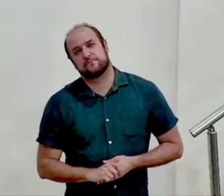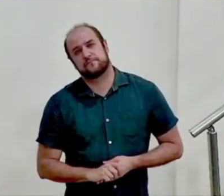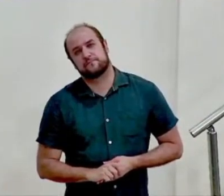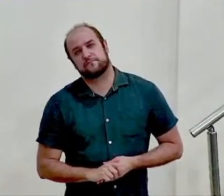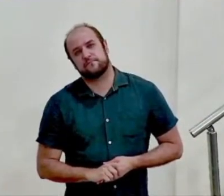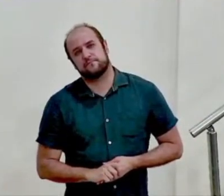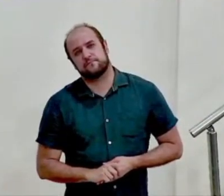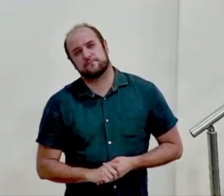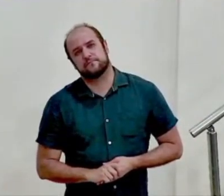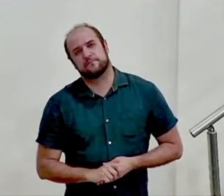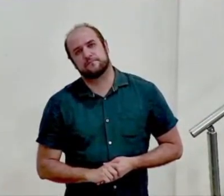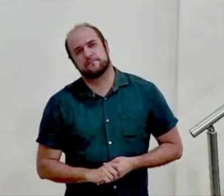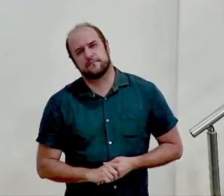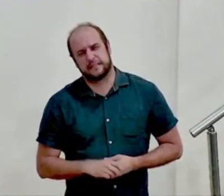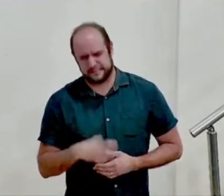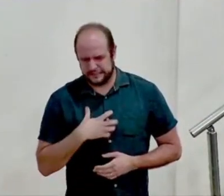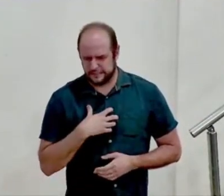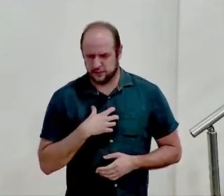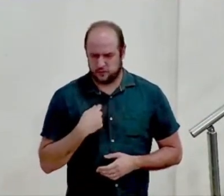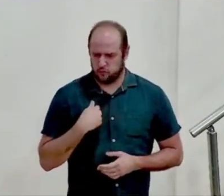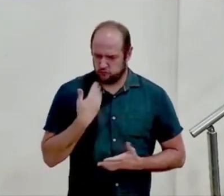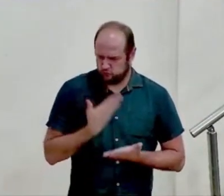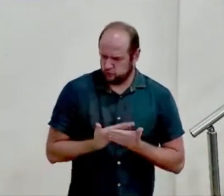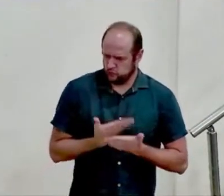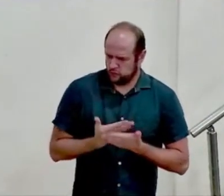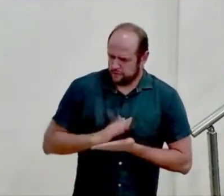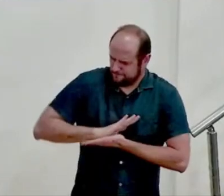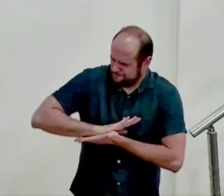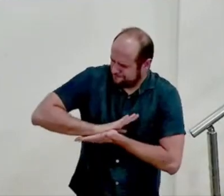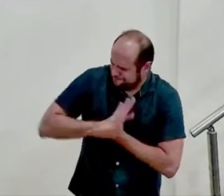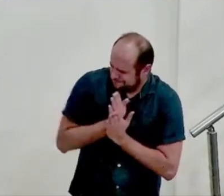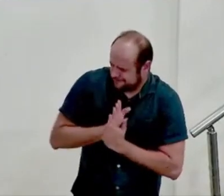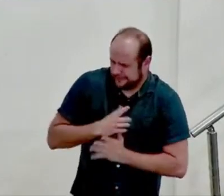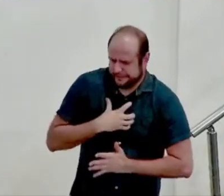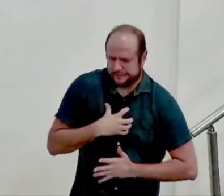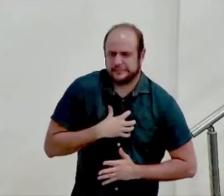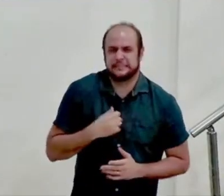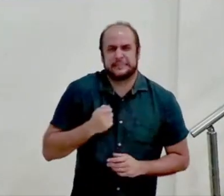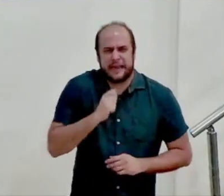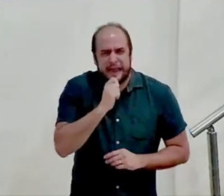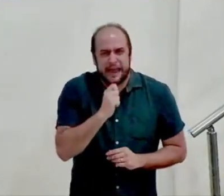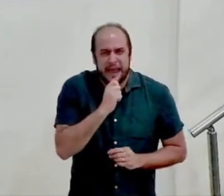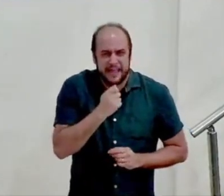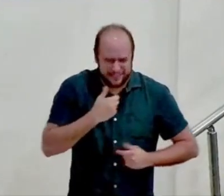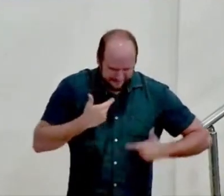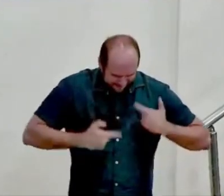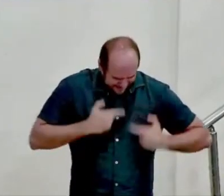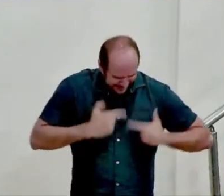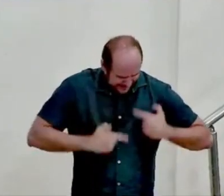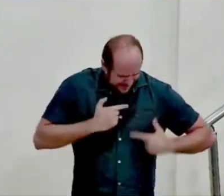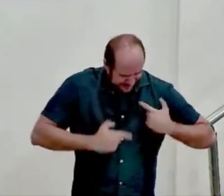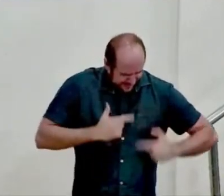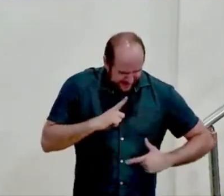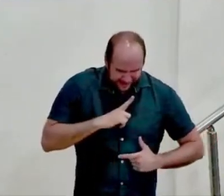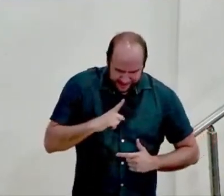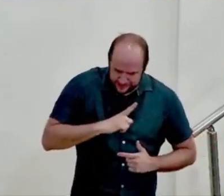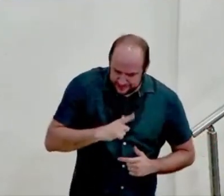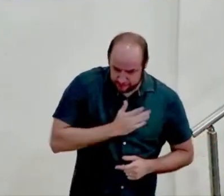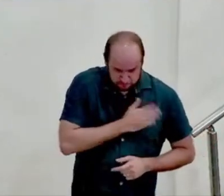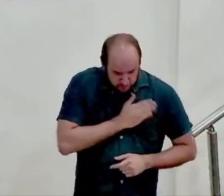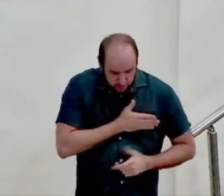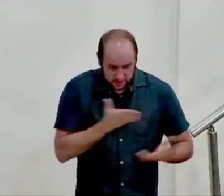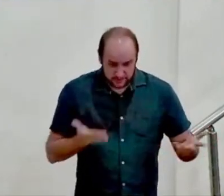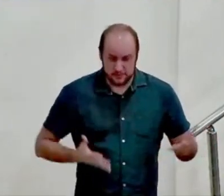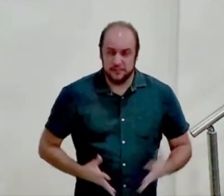e o que foi esmagador para mim ao estudar esse texto foi perceber que ainda há uma guerra sendo travada no território do meu coração